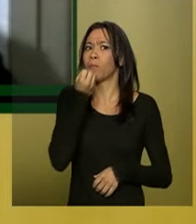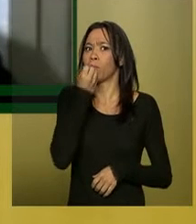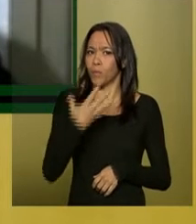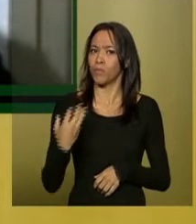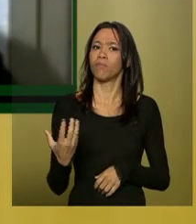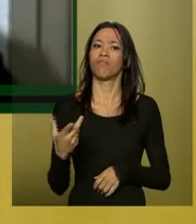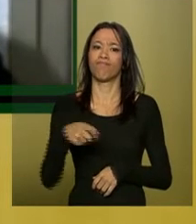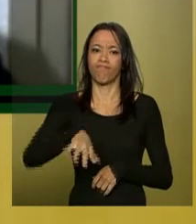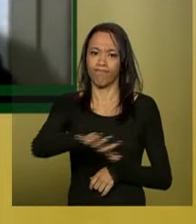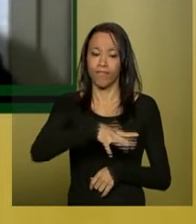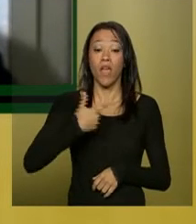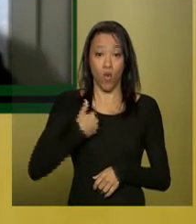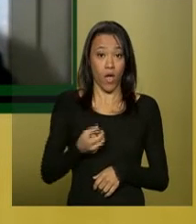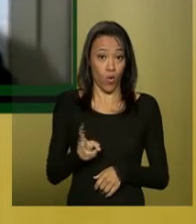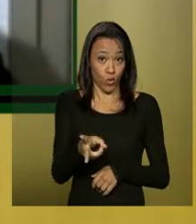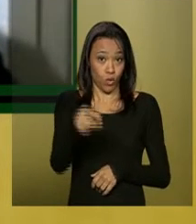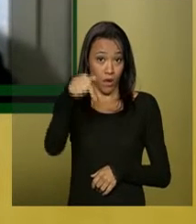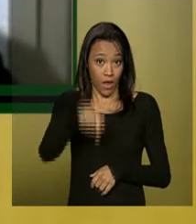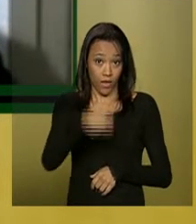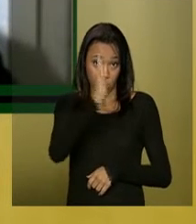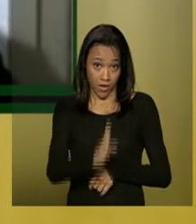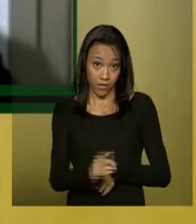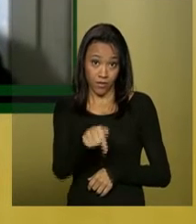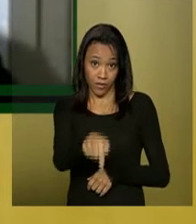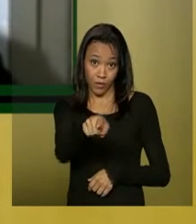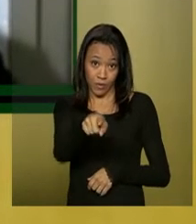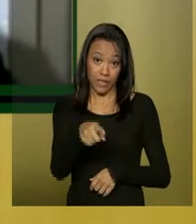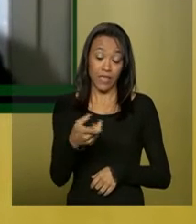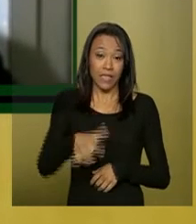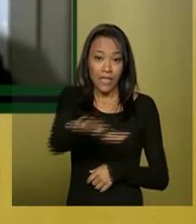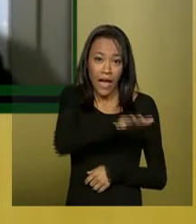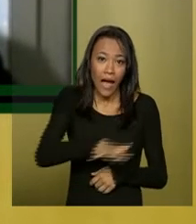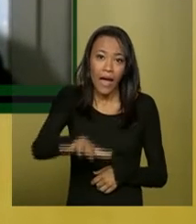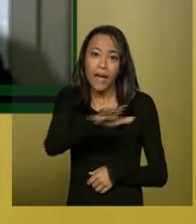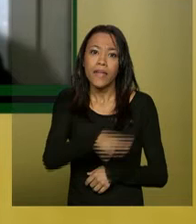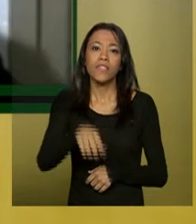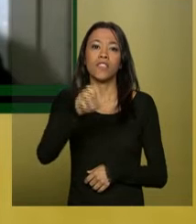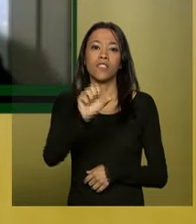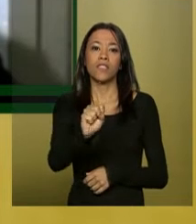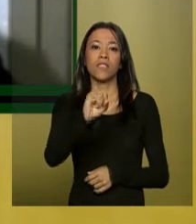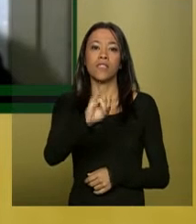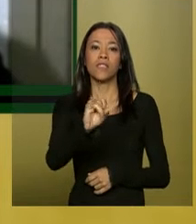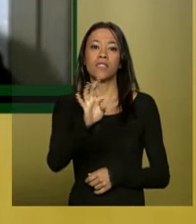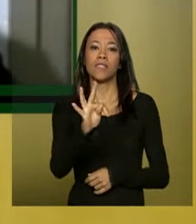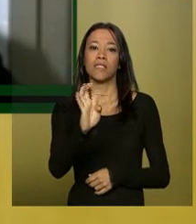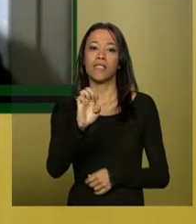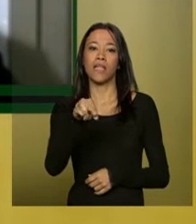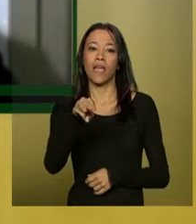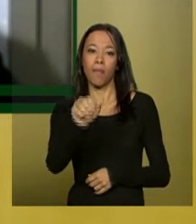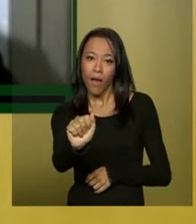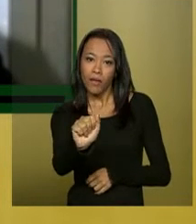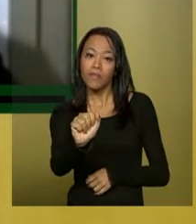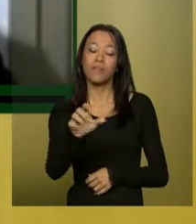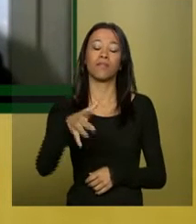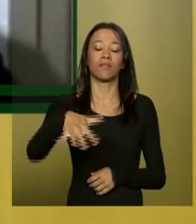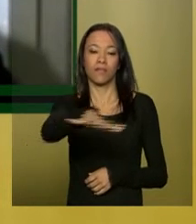Esse trabalho eu quero continuar no Brasil. A parte de sistemas embarcados, a parte de sistema como